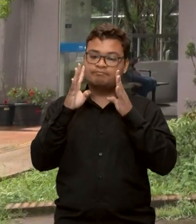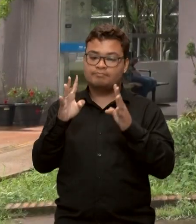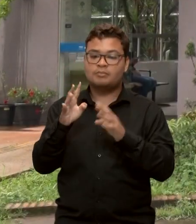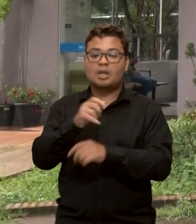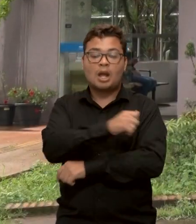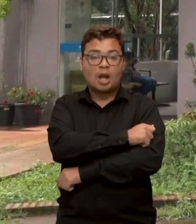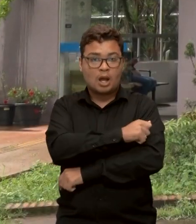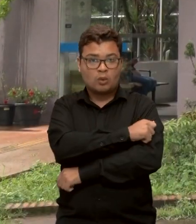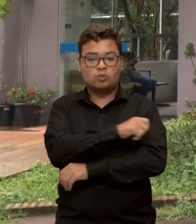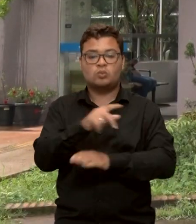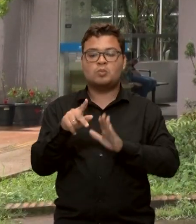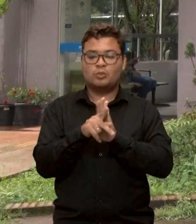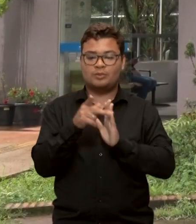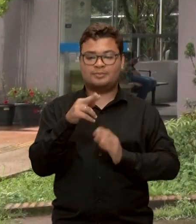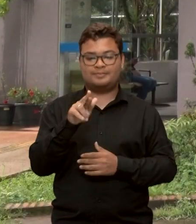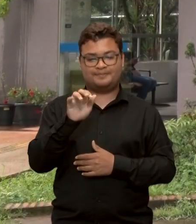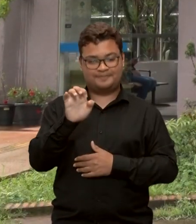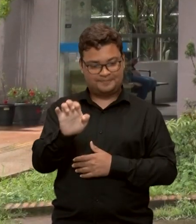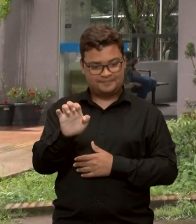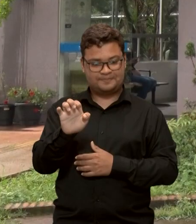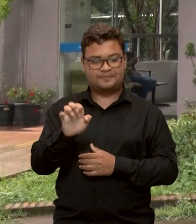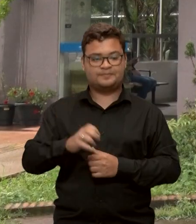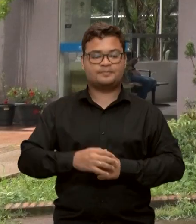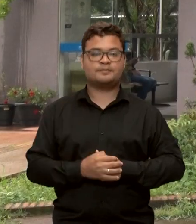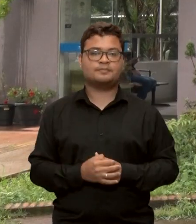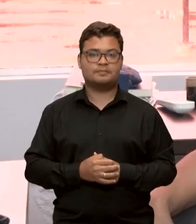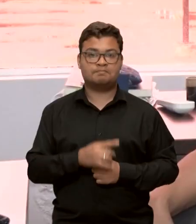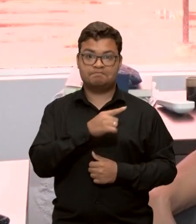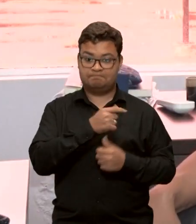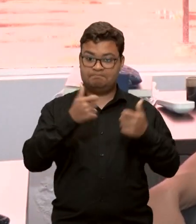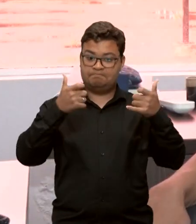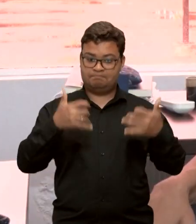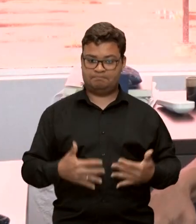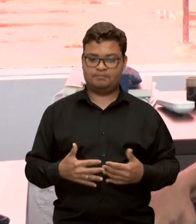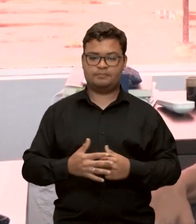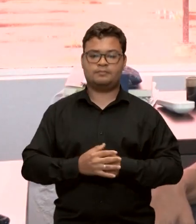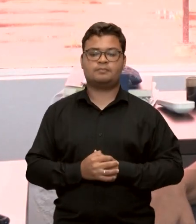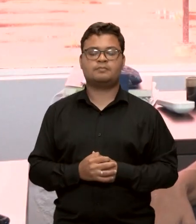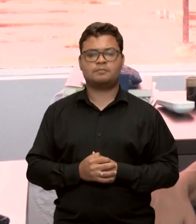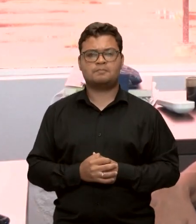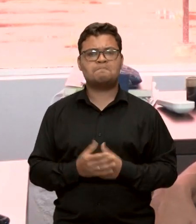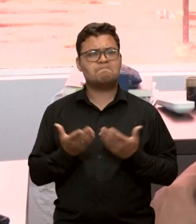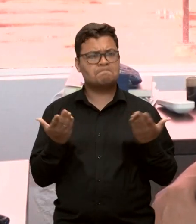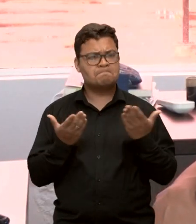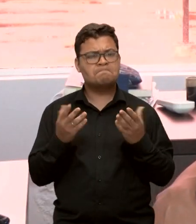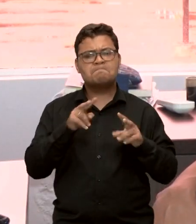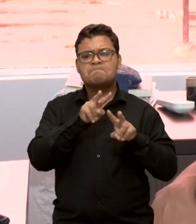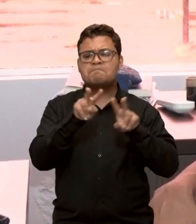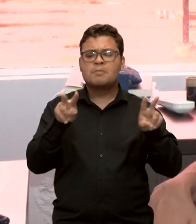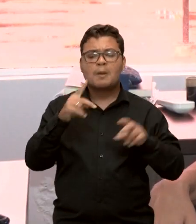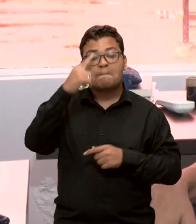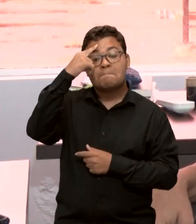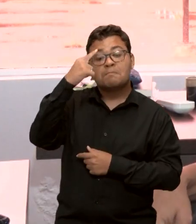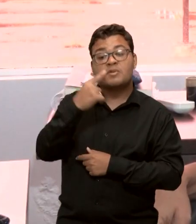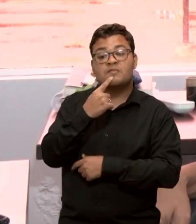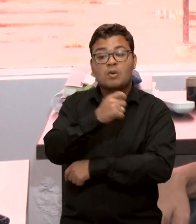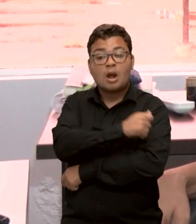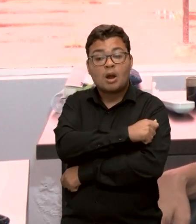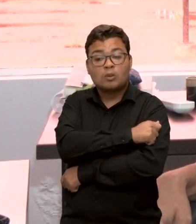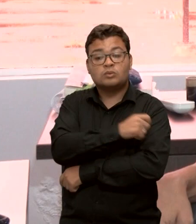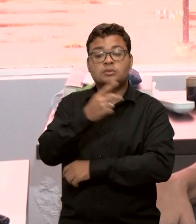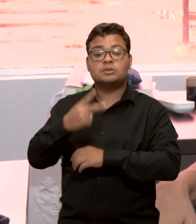da Pró-Reitoria de Assuntos Estudantis da UFG. Se a gente pensar hoje no perfil do estudante da UFG,